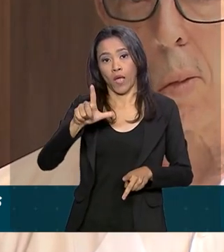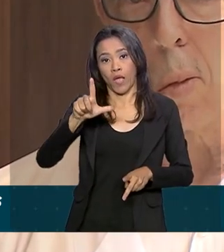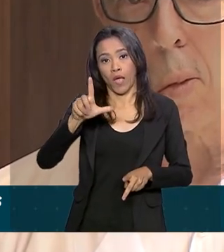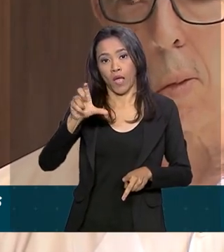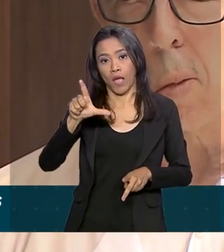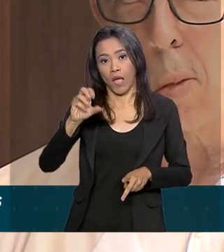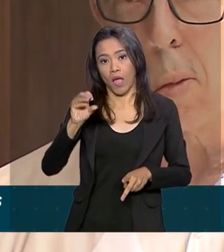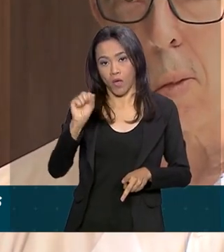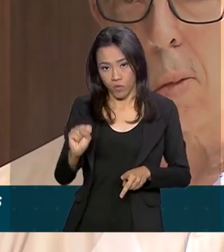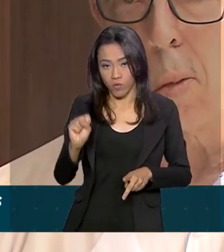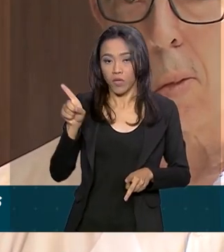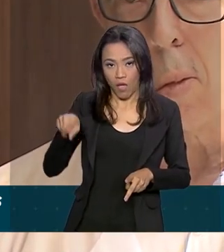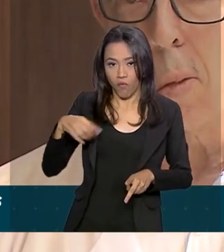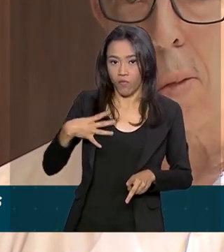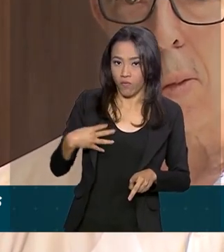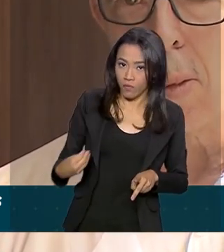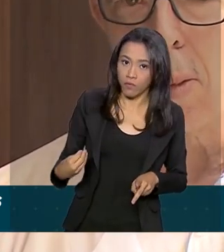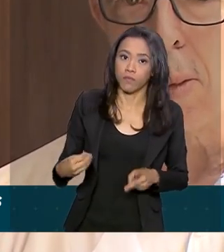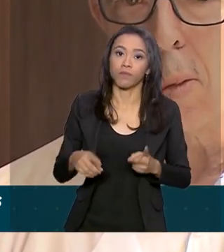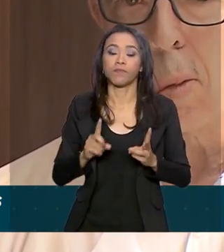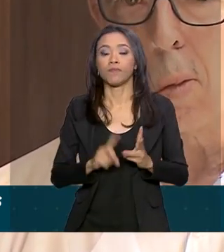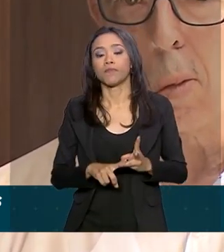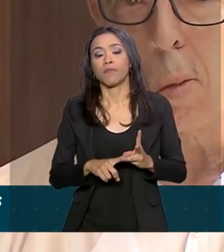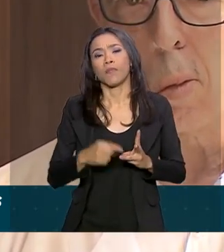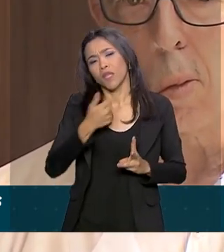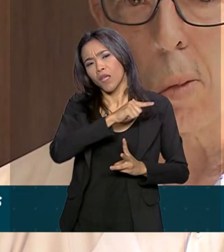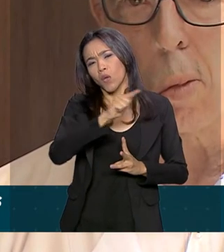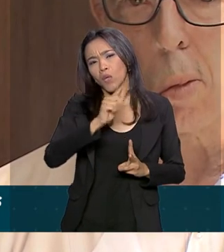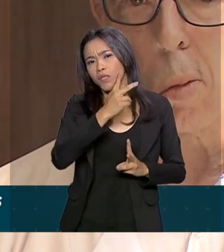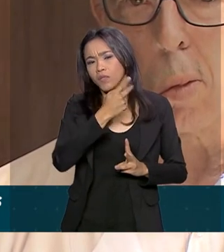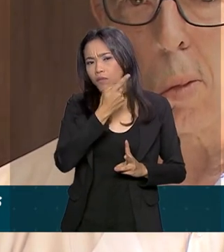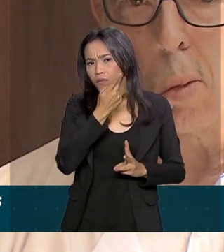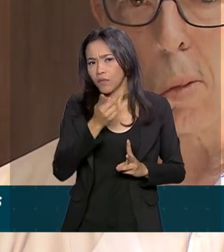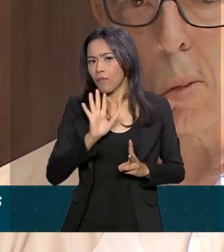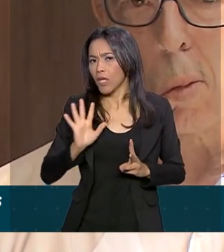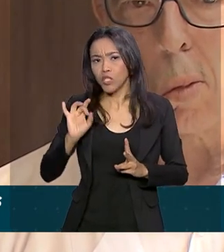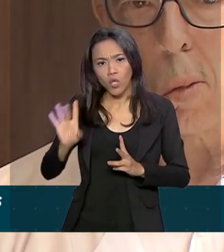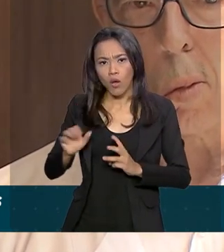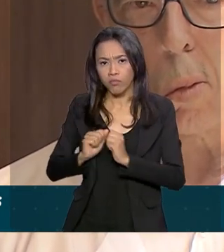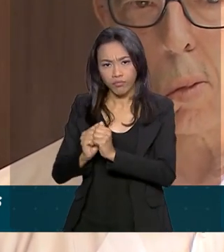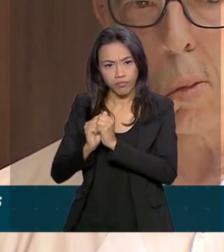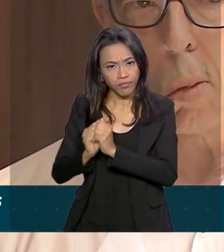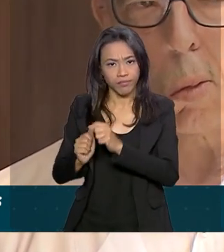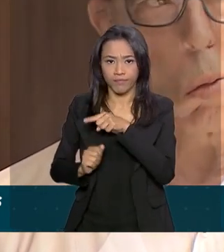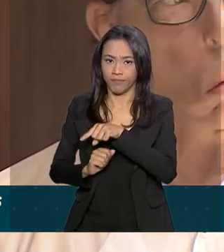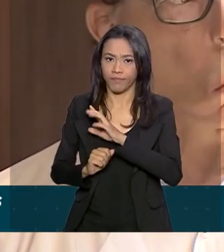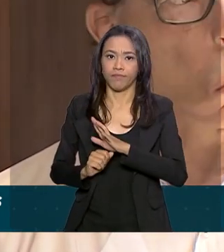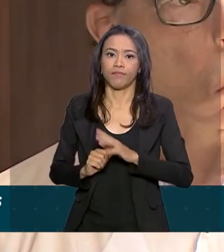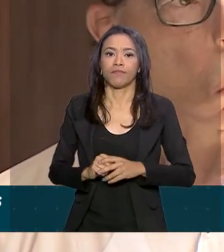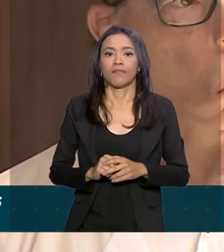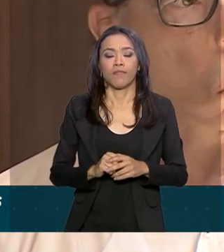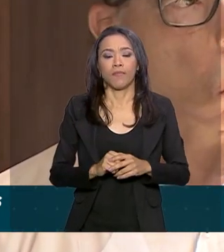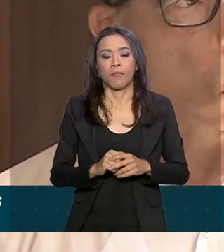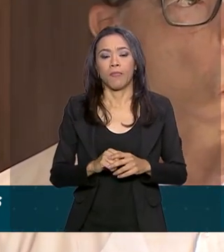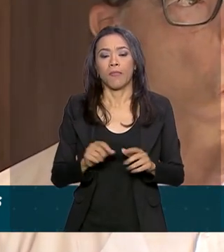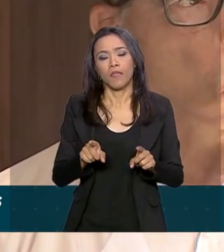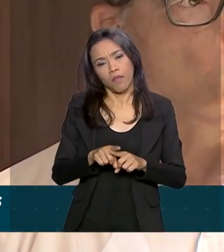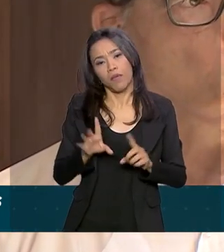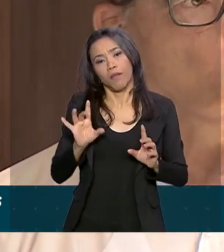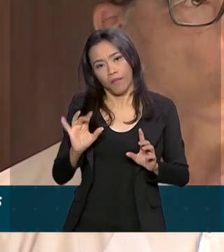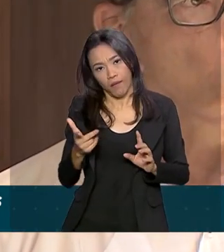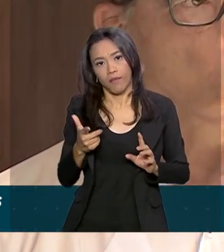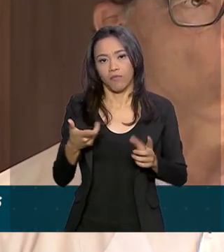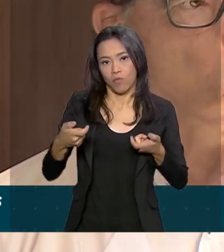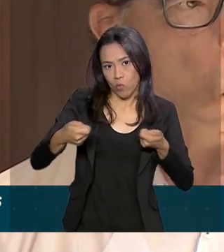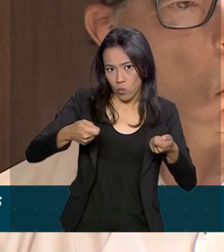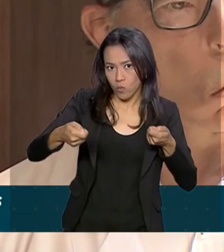avaliadas, mas o presidente não tem essa restrição, mas eventualmente ele pode receber alguém. Com todo o comedimento que é necessário